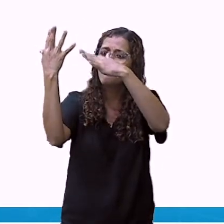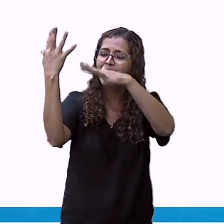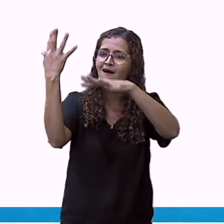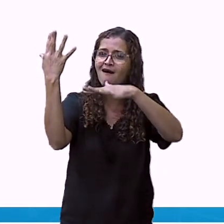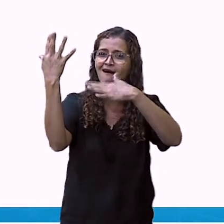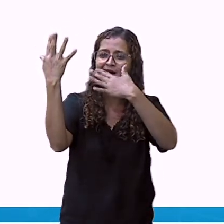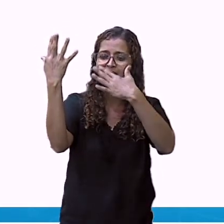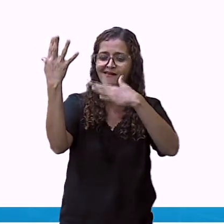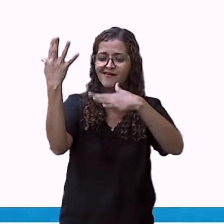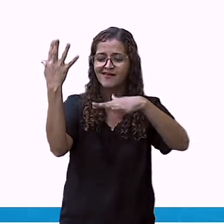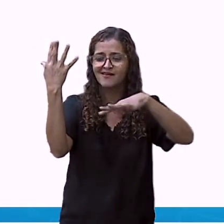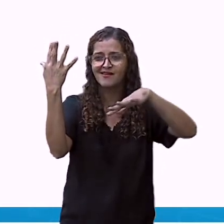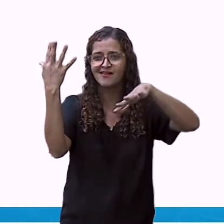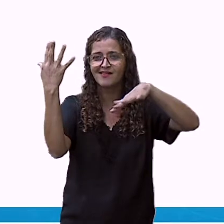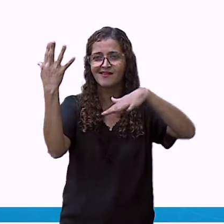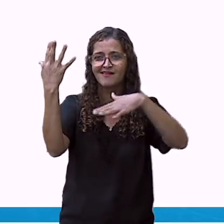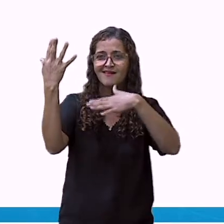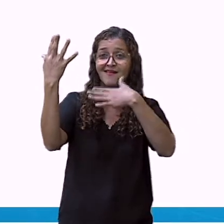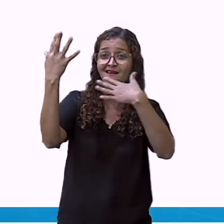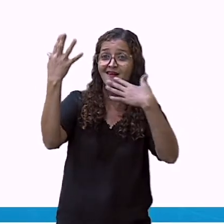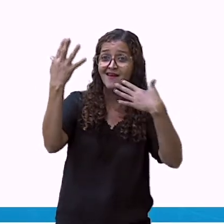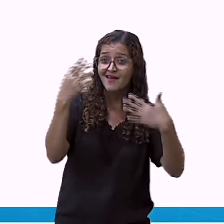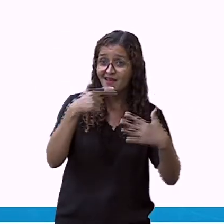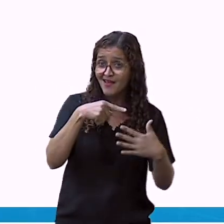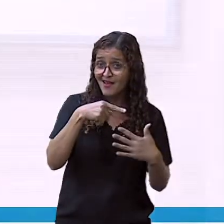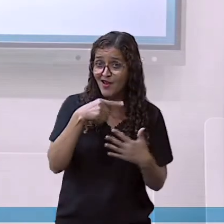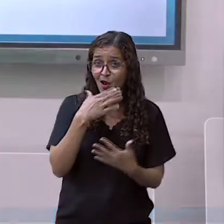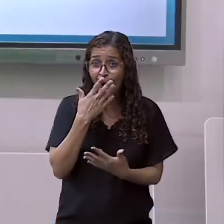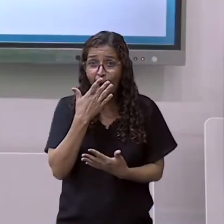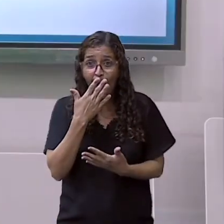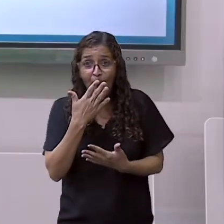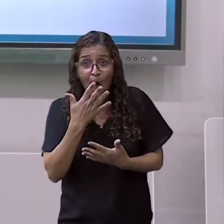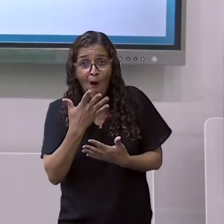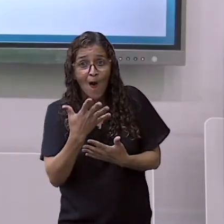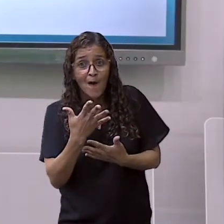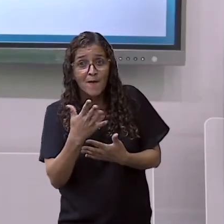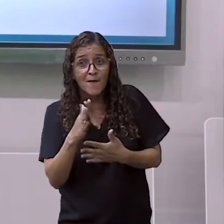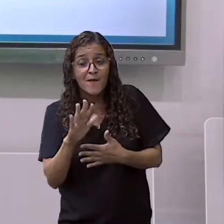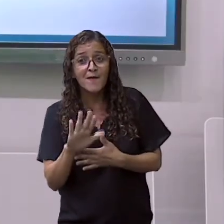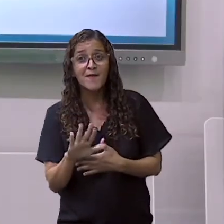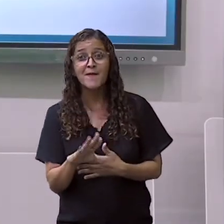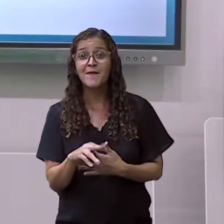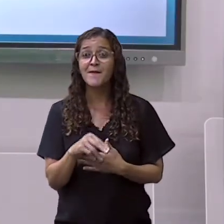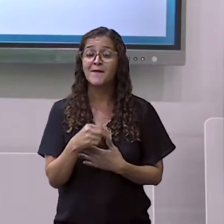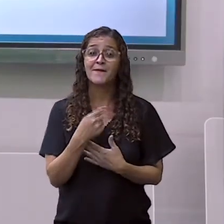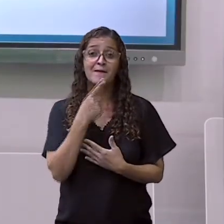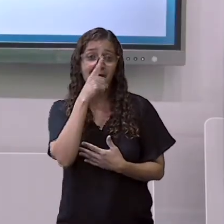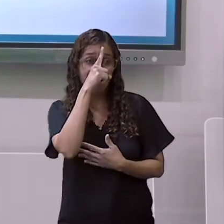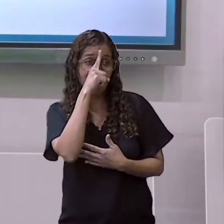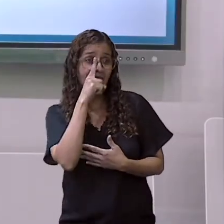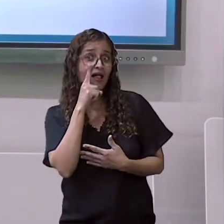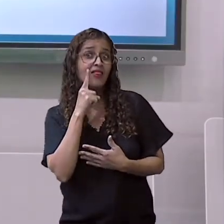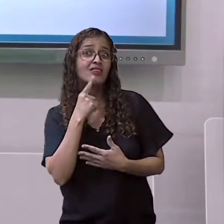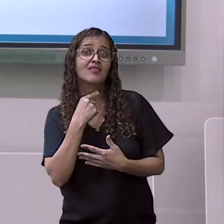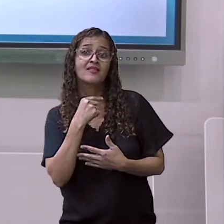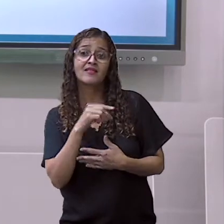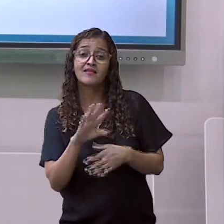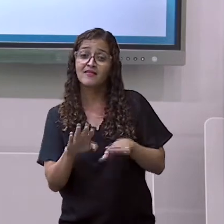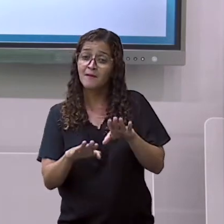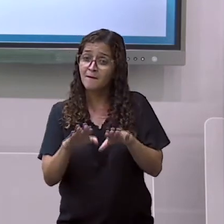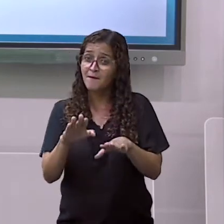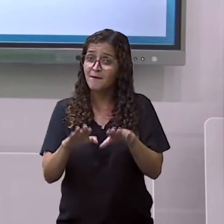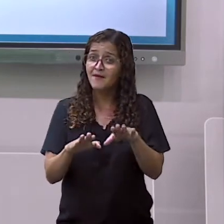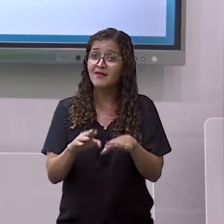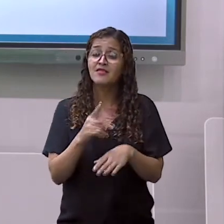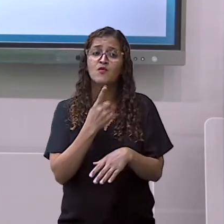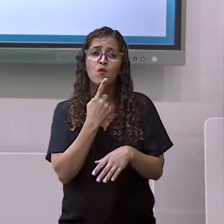e vermelhas. Então, quando é o outono, é quando vocês começam a observar o quê? Que as árvores caem